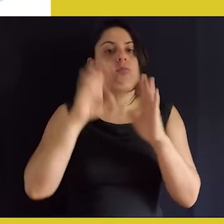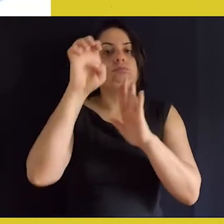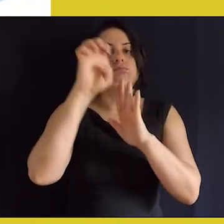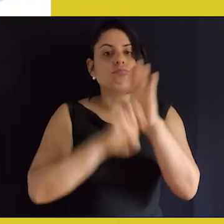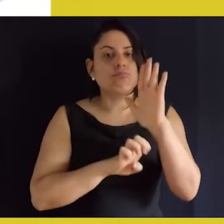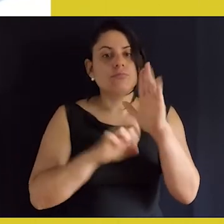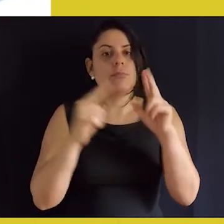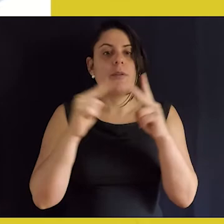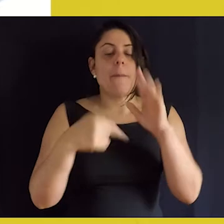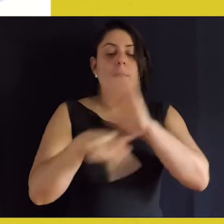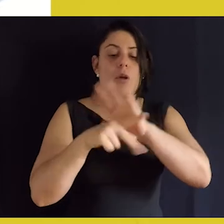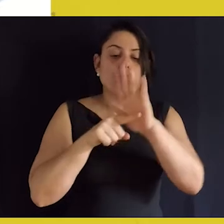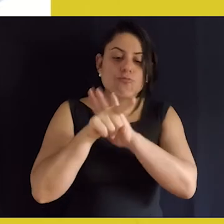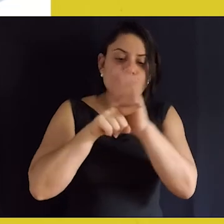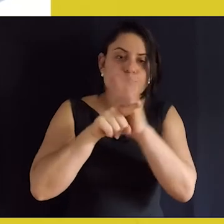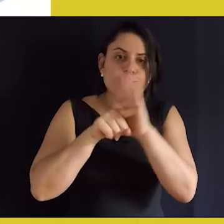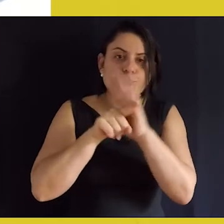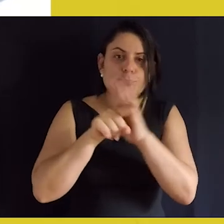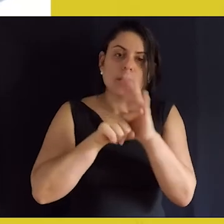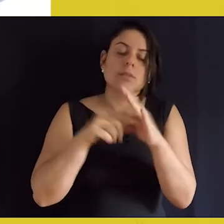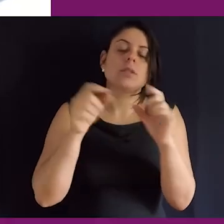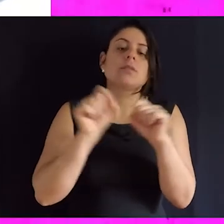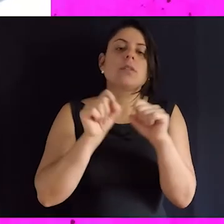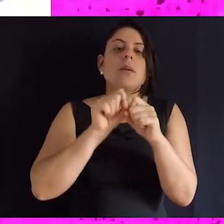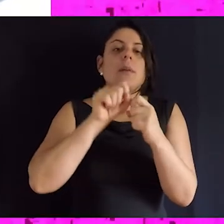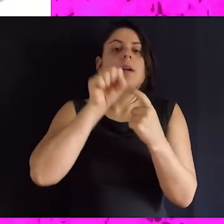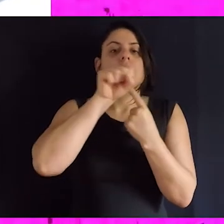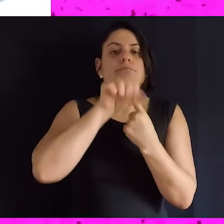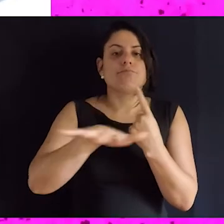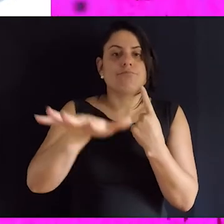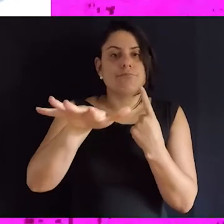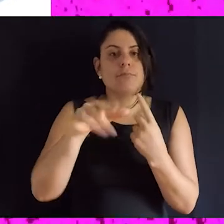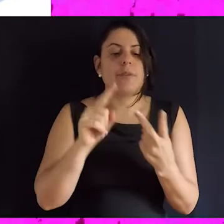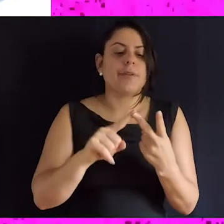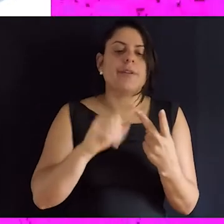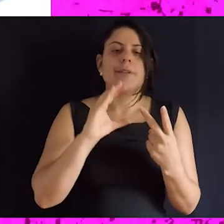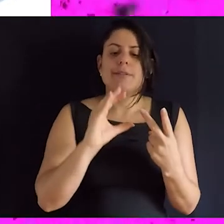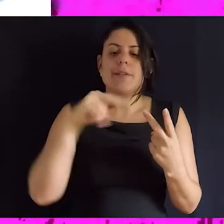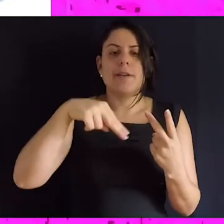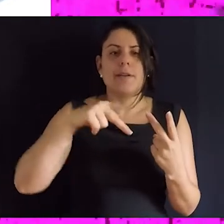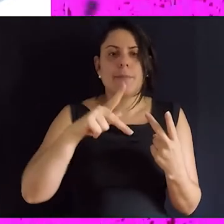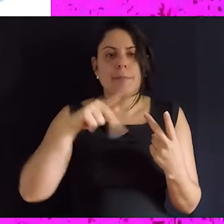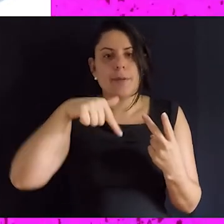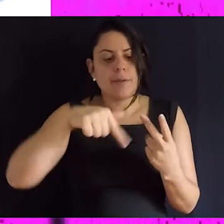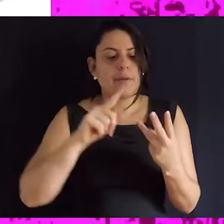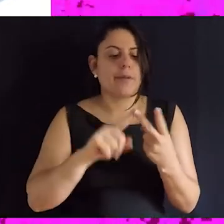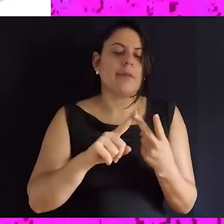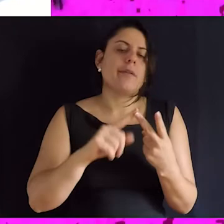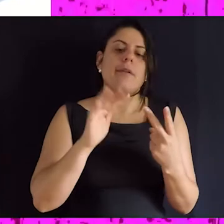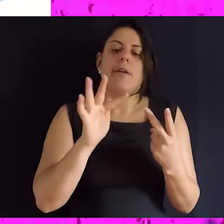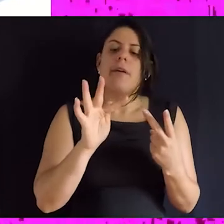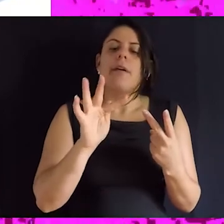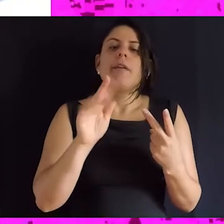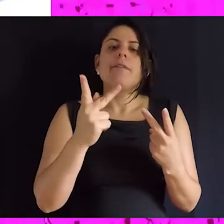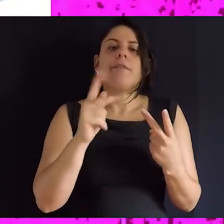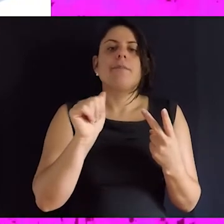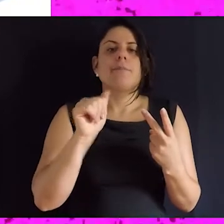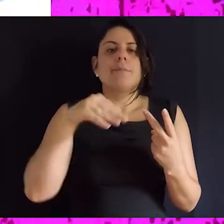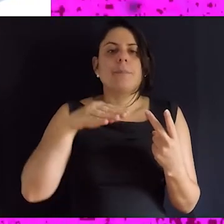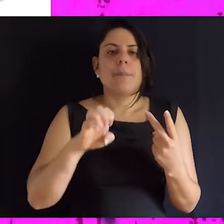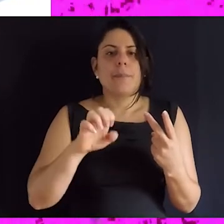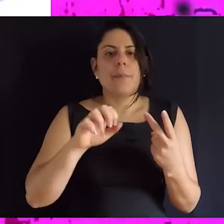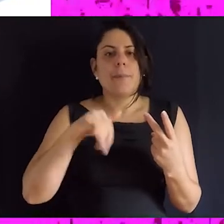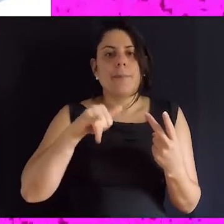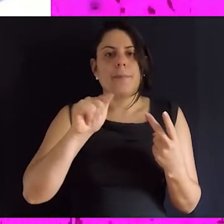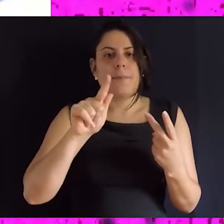e de editais de pesquisa e de extensão, seja da própria UFMG, seja do CNPq, seja da